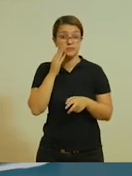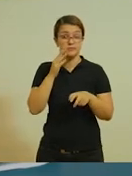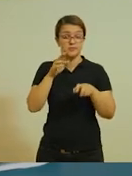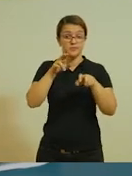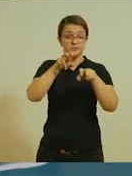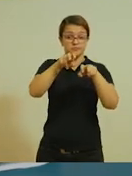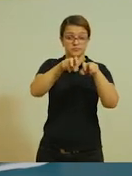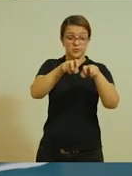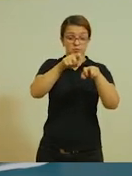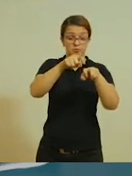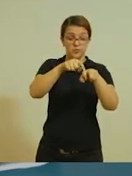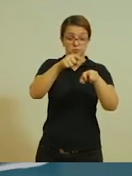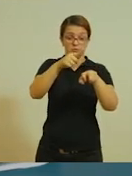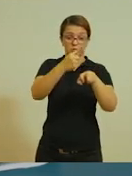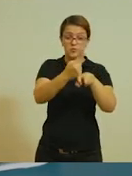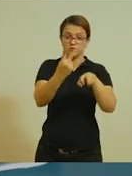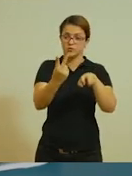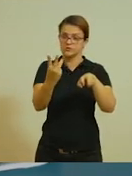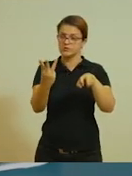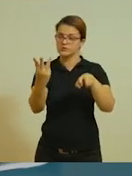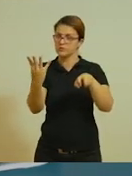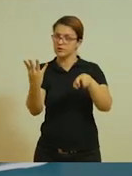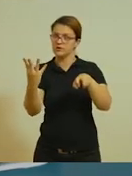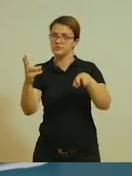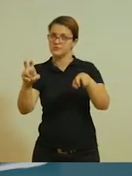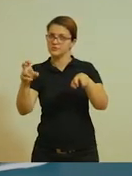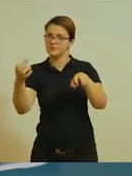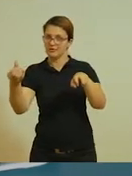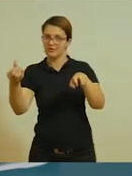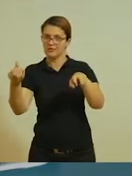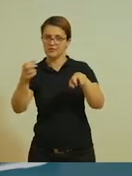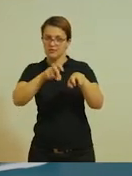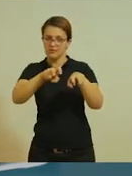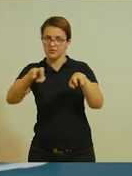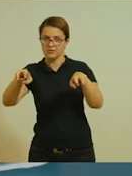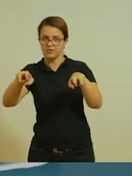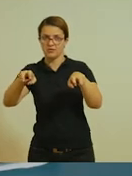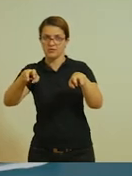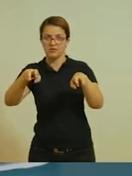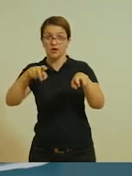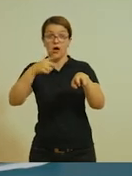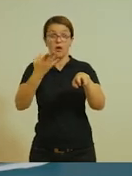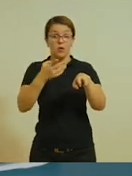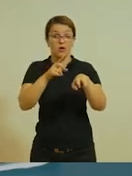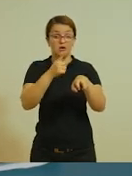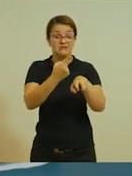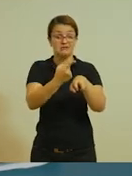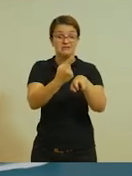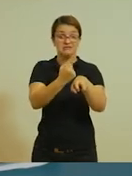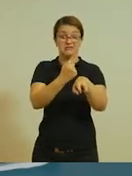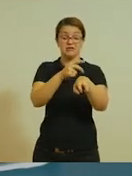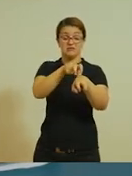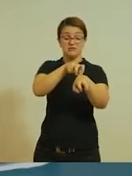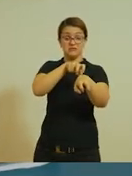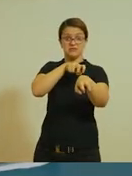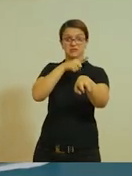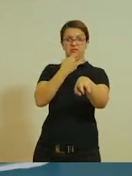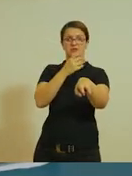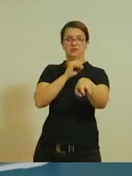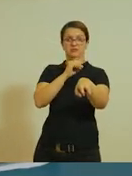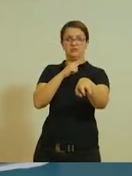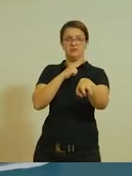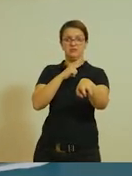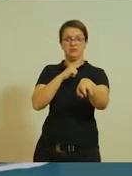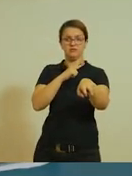em cada uma delas, 10 poltronas, você vai colocar 10, mais 10, mais 10, mais 10 fileiras, até chegar à quantidade de 60.